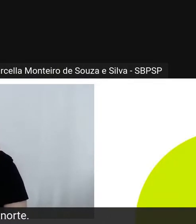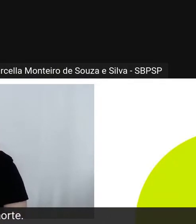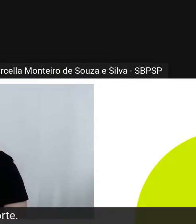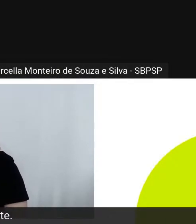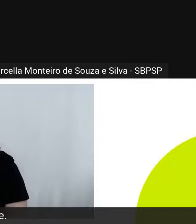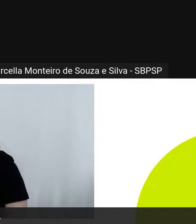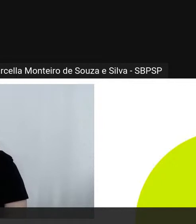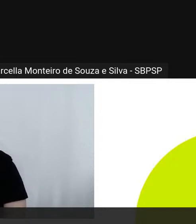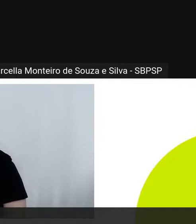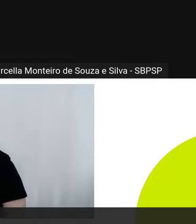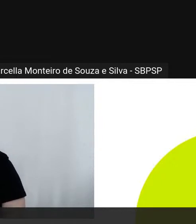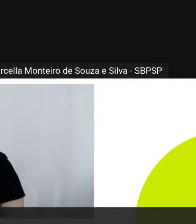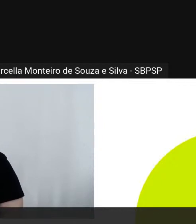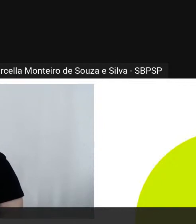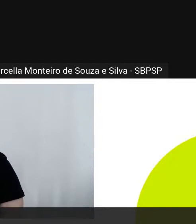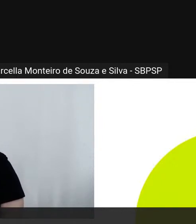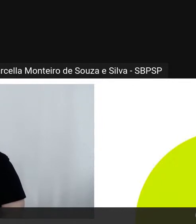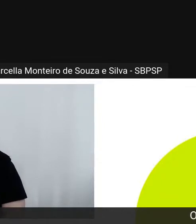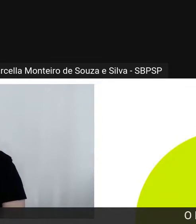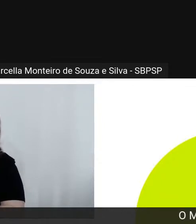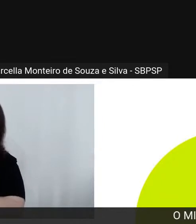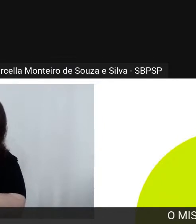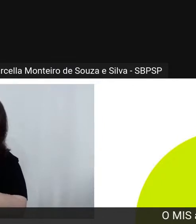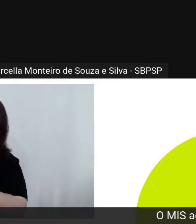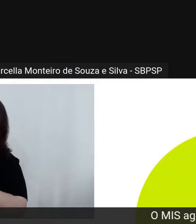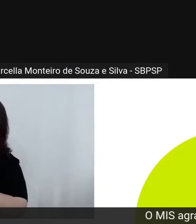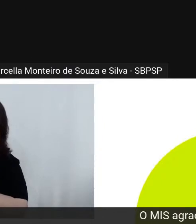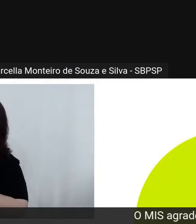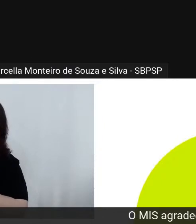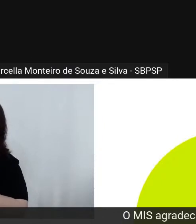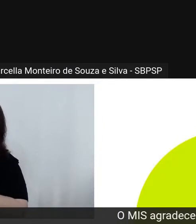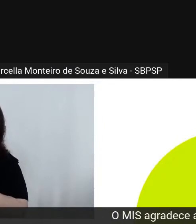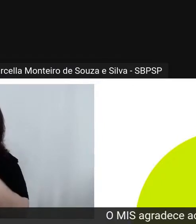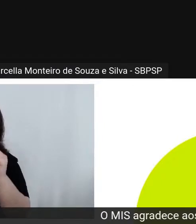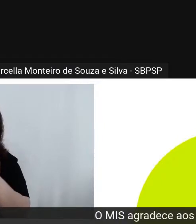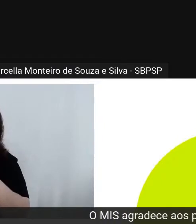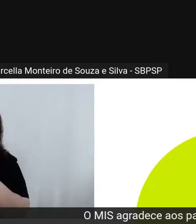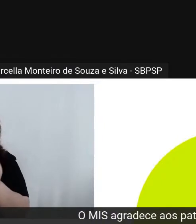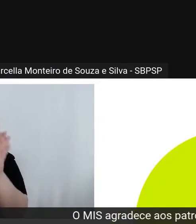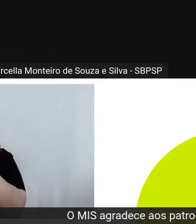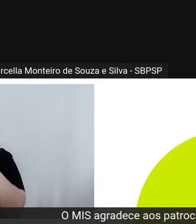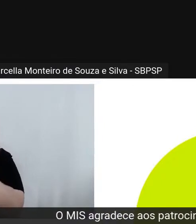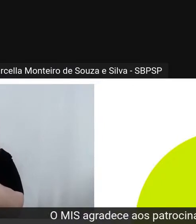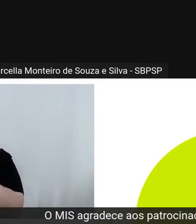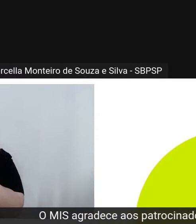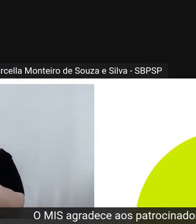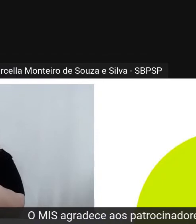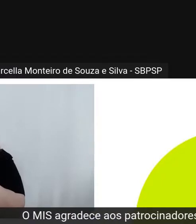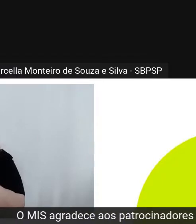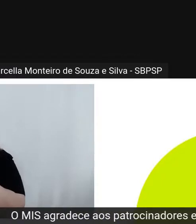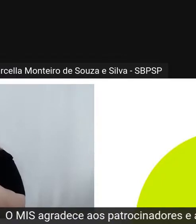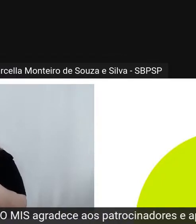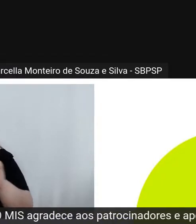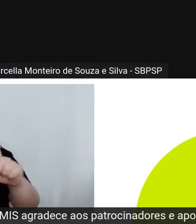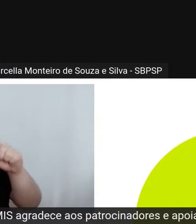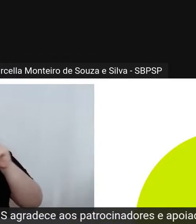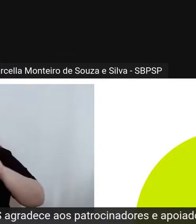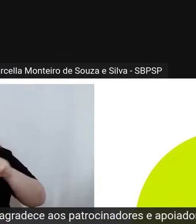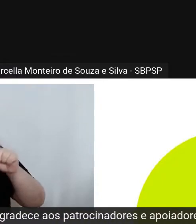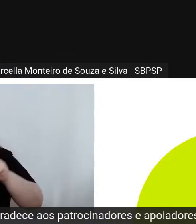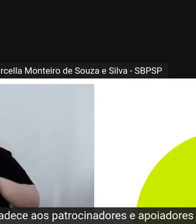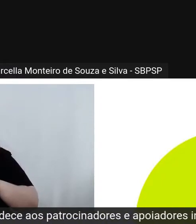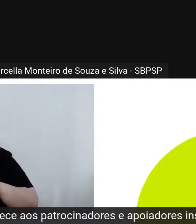Marcela que tem me ajudado aqui na escolha das perguntas, os nossos internautas,